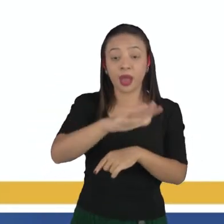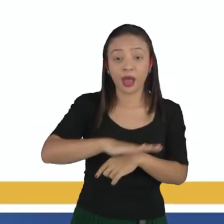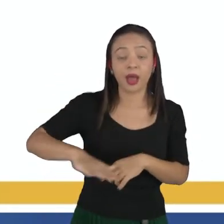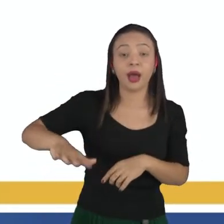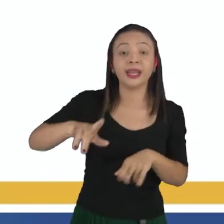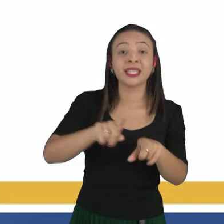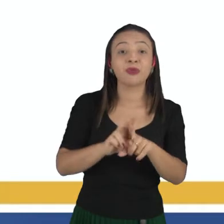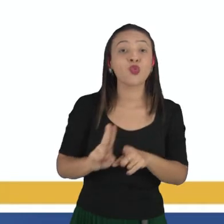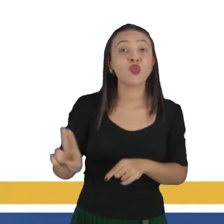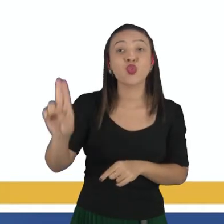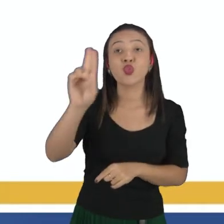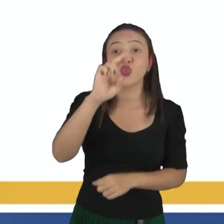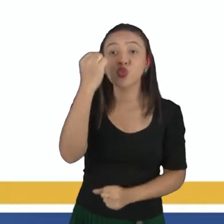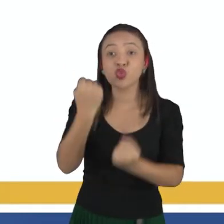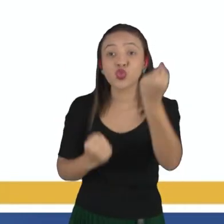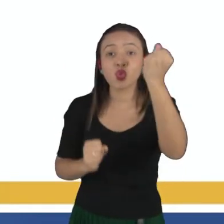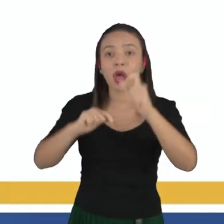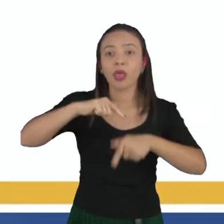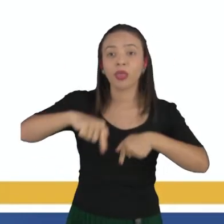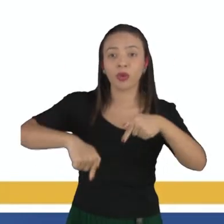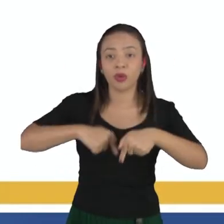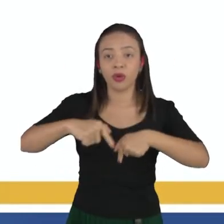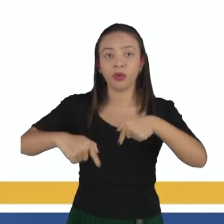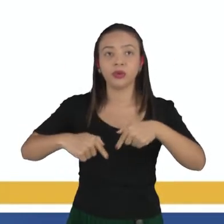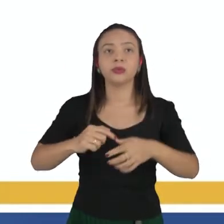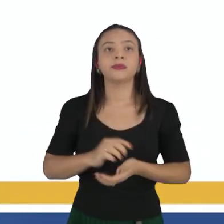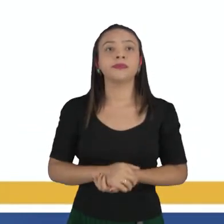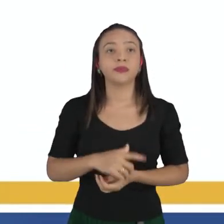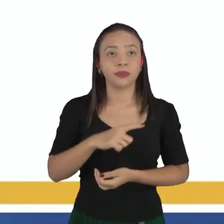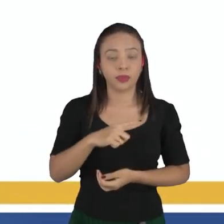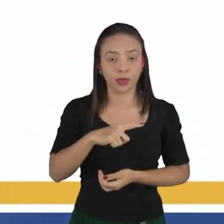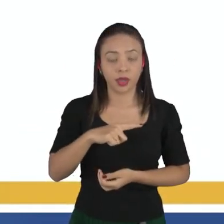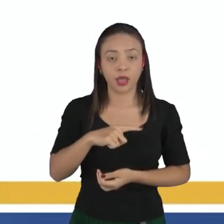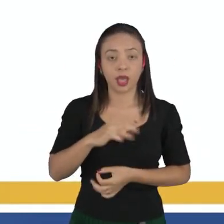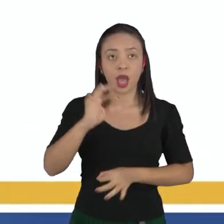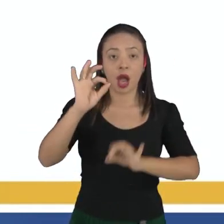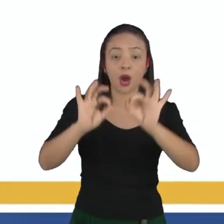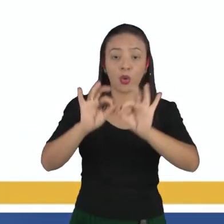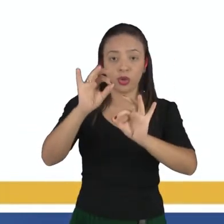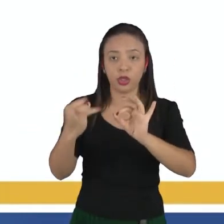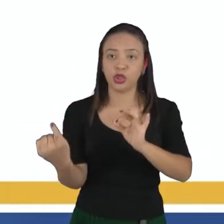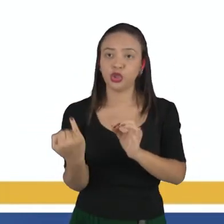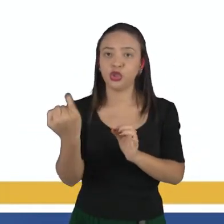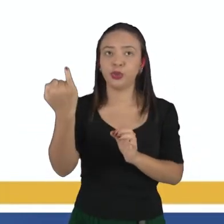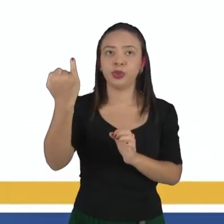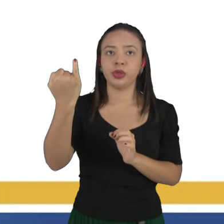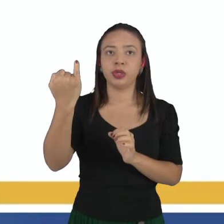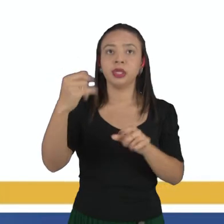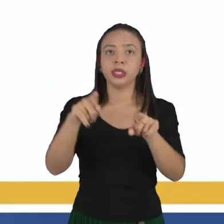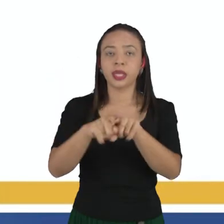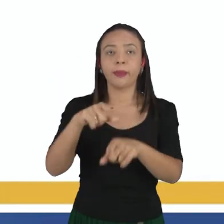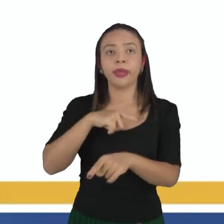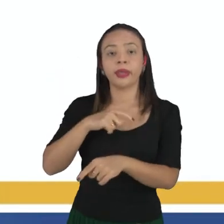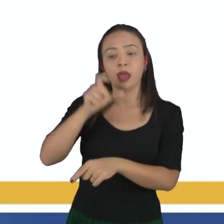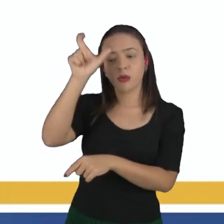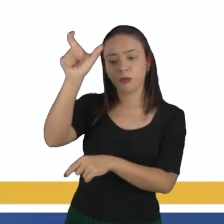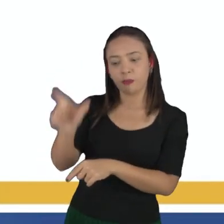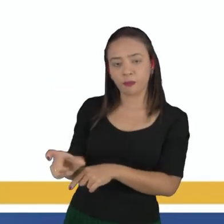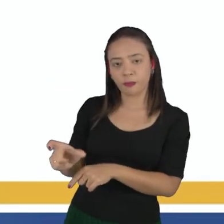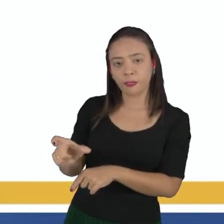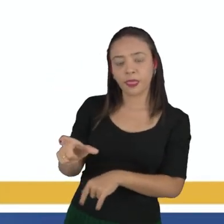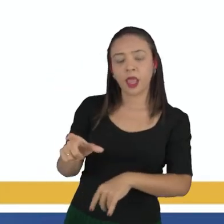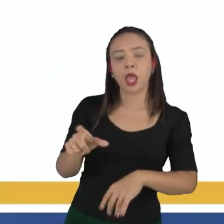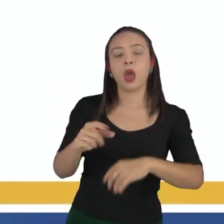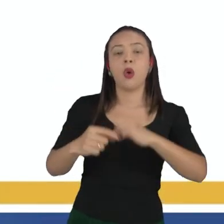indústria química. Então nós temos aqui a ordem de grau de importância, nós temos aqui ao lado os elementos